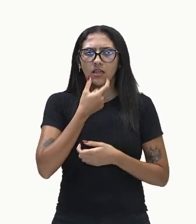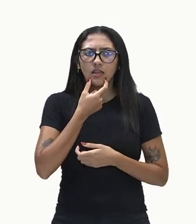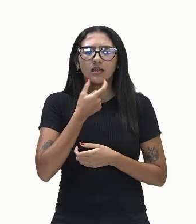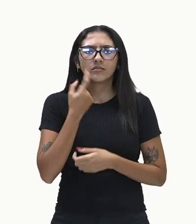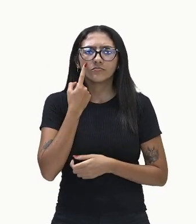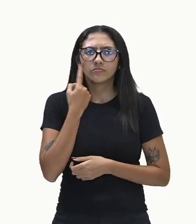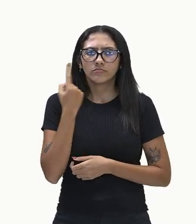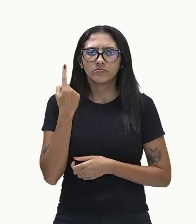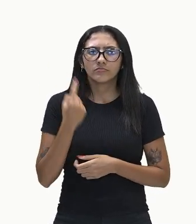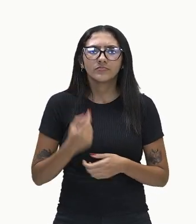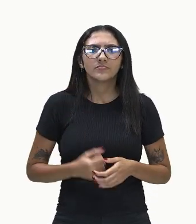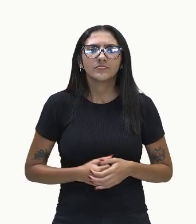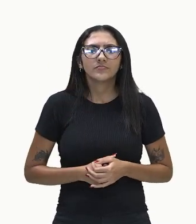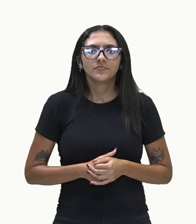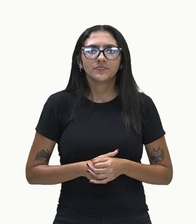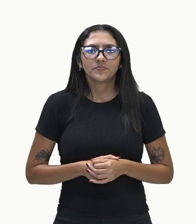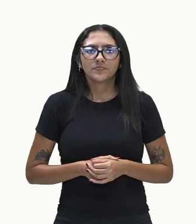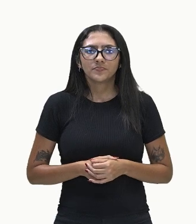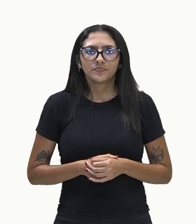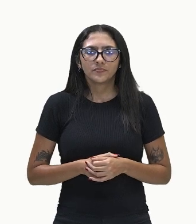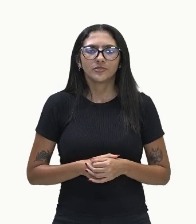vermelha que fica mais fácil para mostrar.